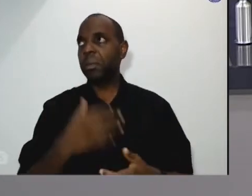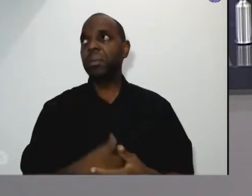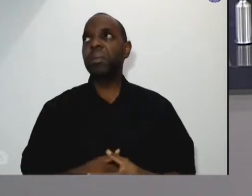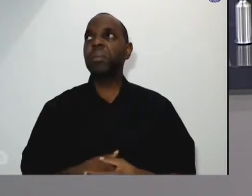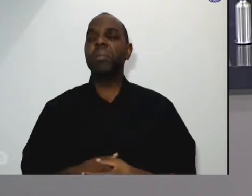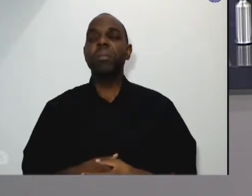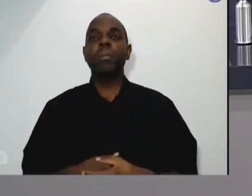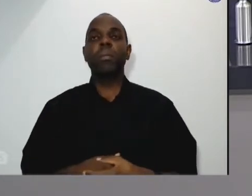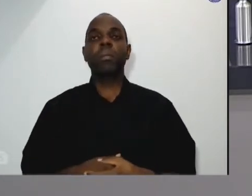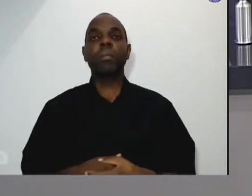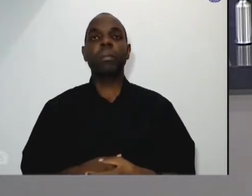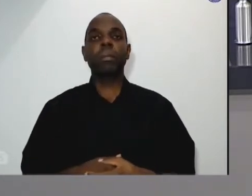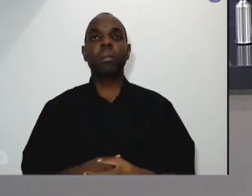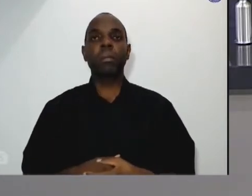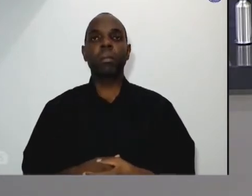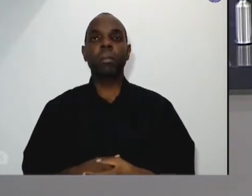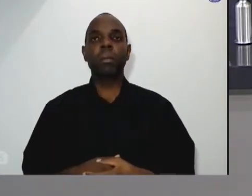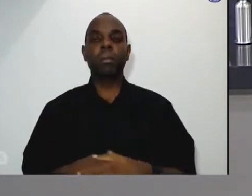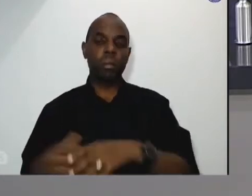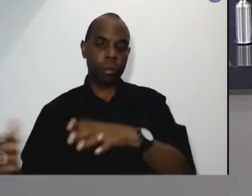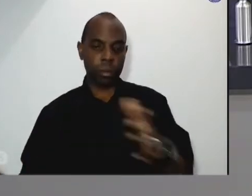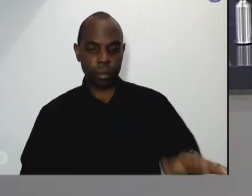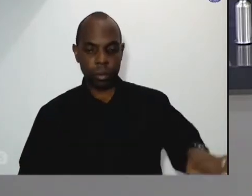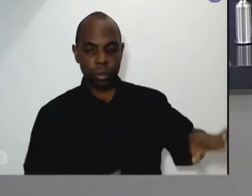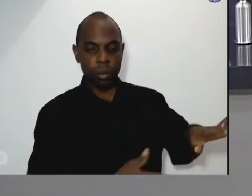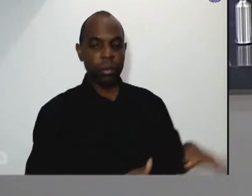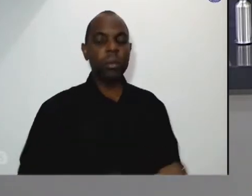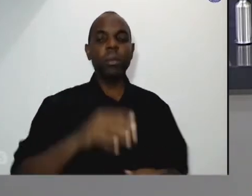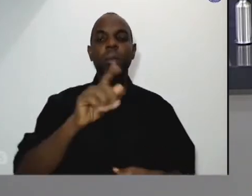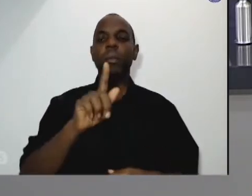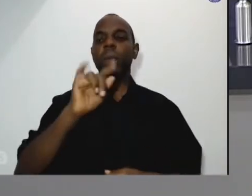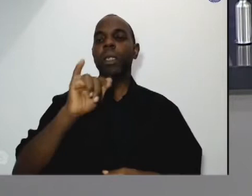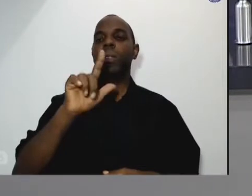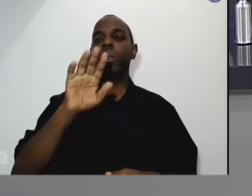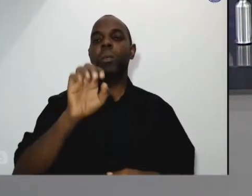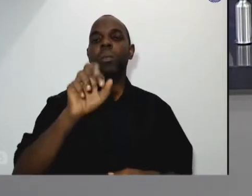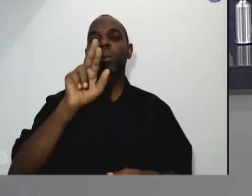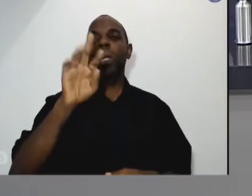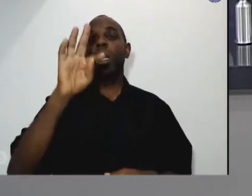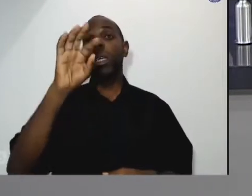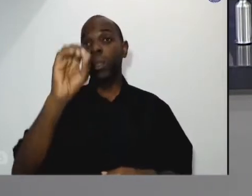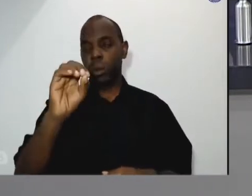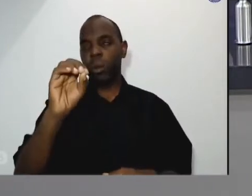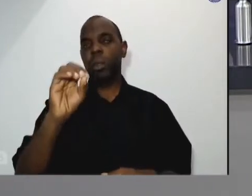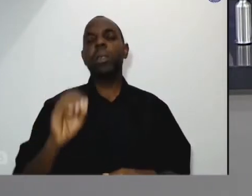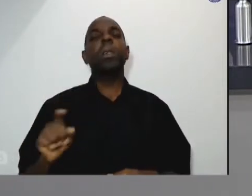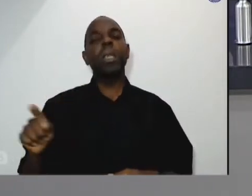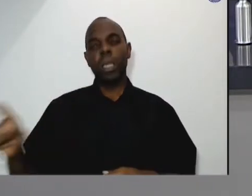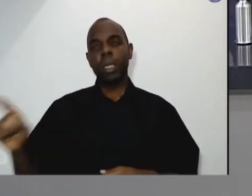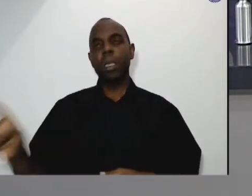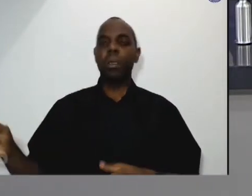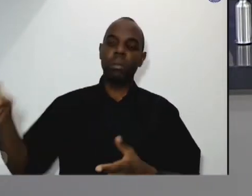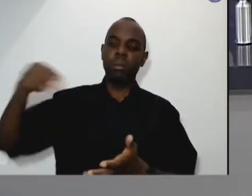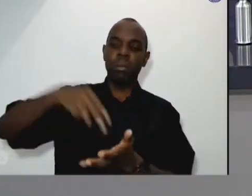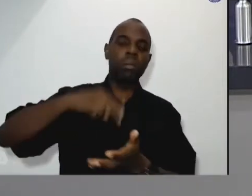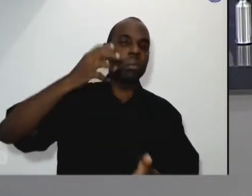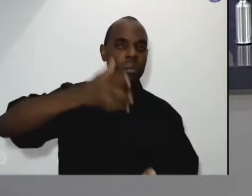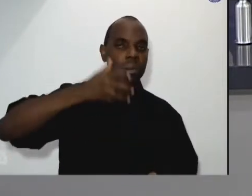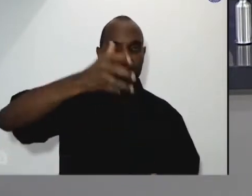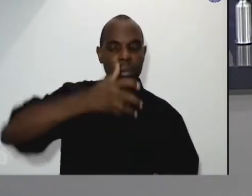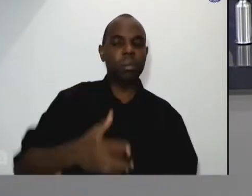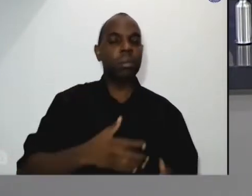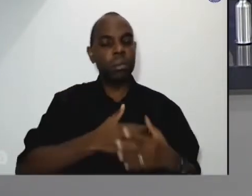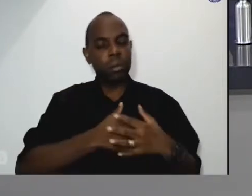ouviremos agora Gilberto Luiz Galdino do grupo REAGE São Paulo que irá falar sobre ouviu sentiu